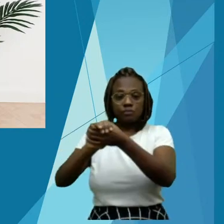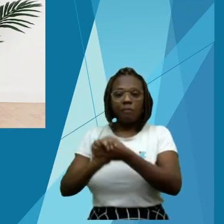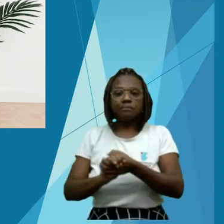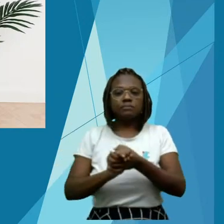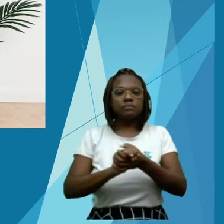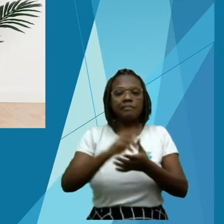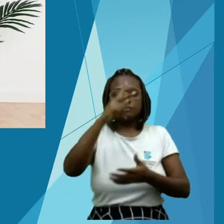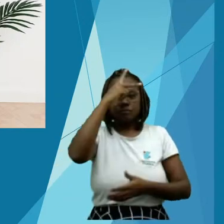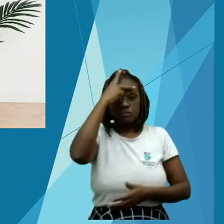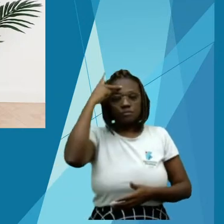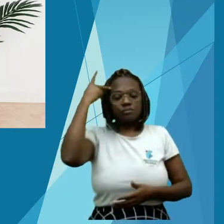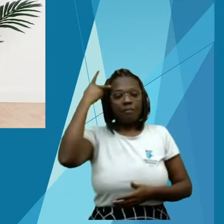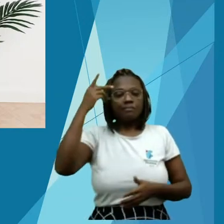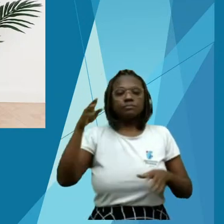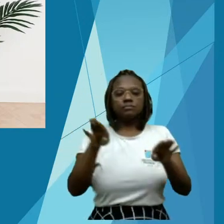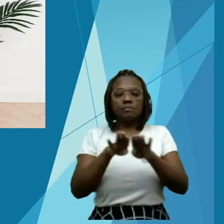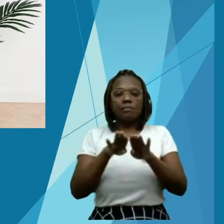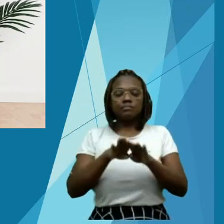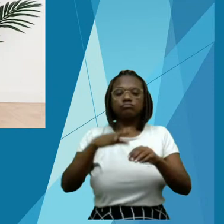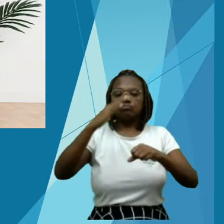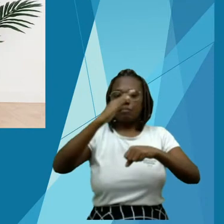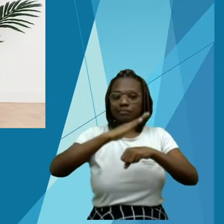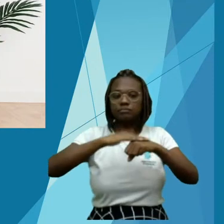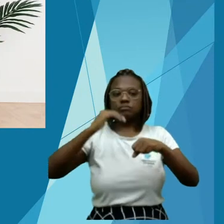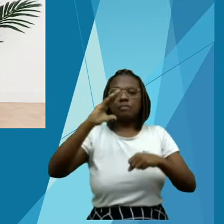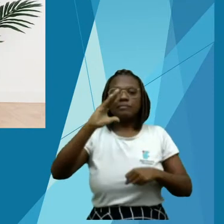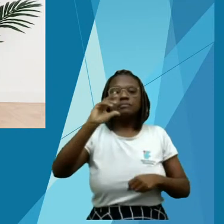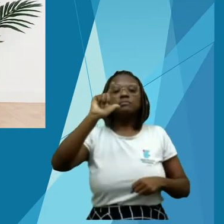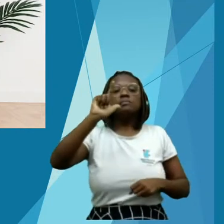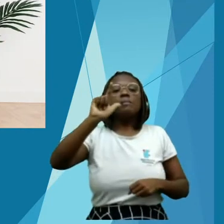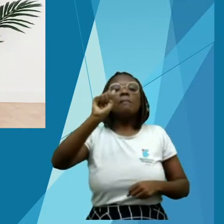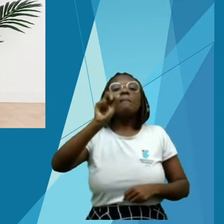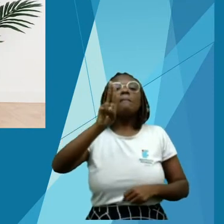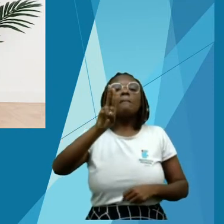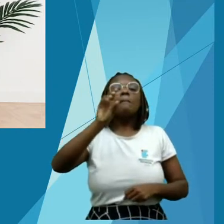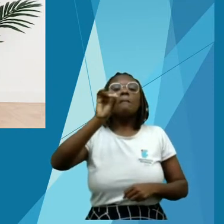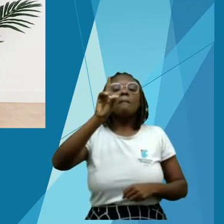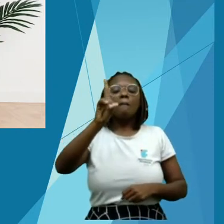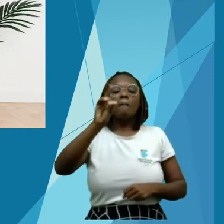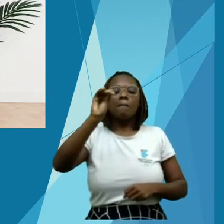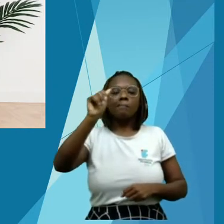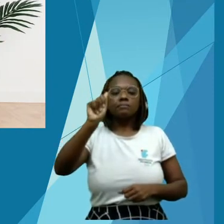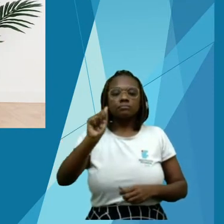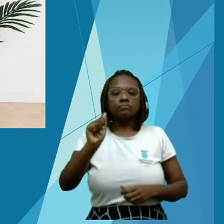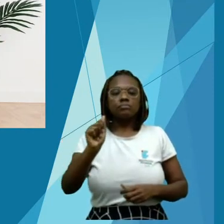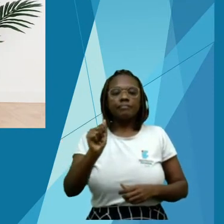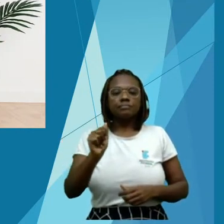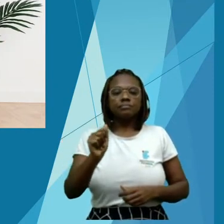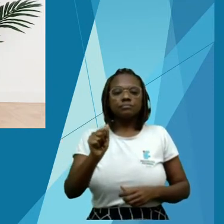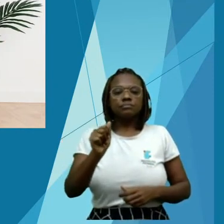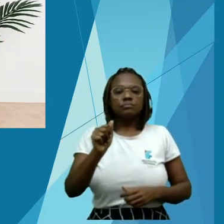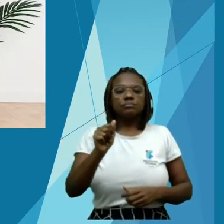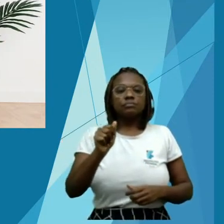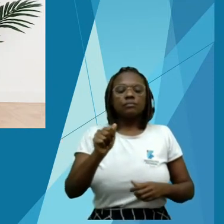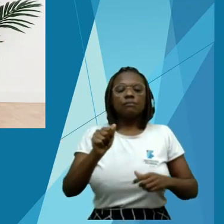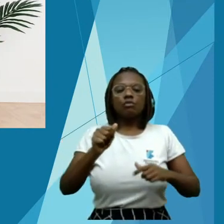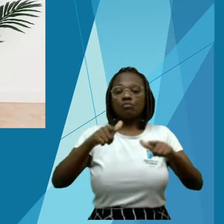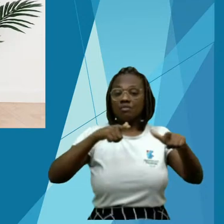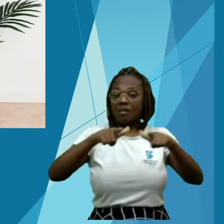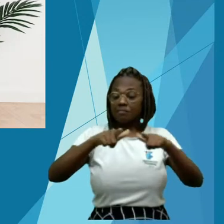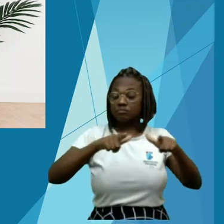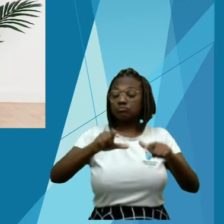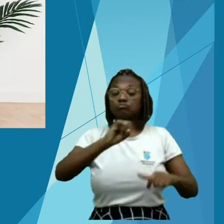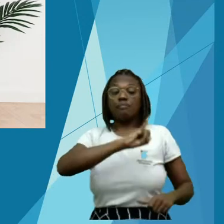intitulado Imigrantes Haitianos no Brasil, Trajetórias e Perspectivas. O livro, ele é